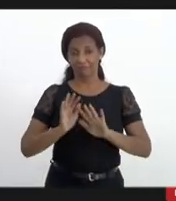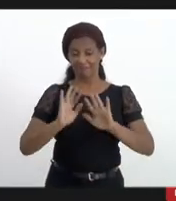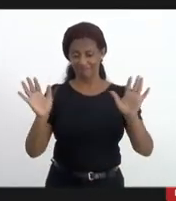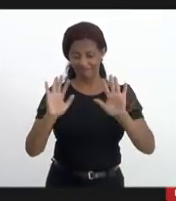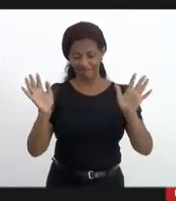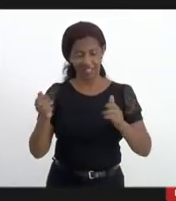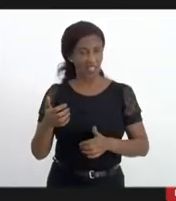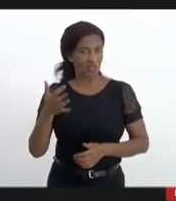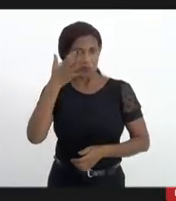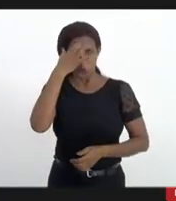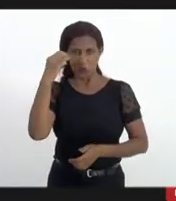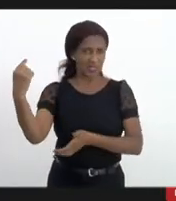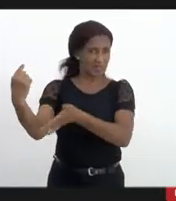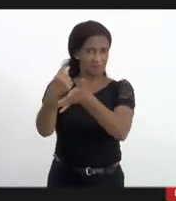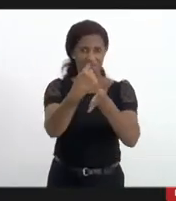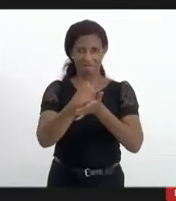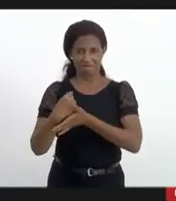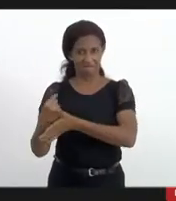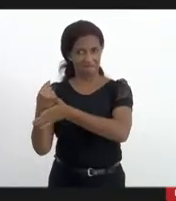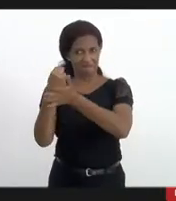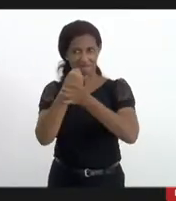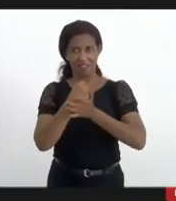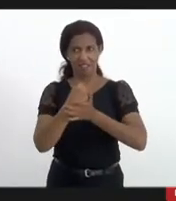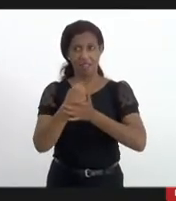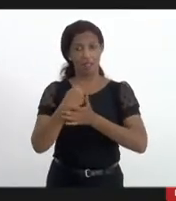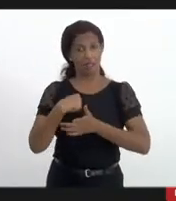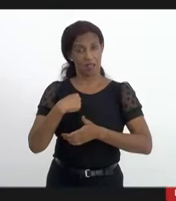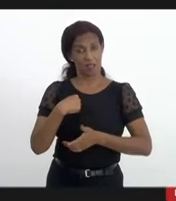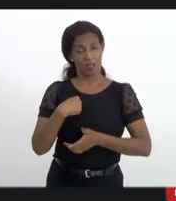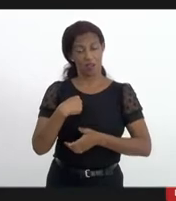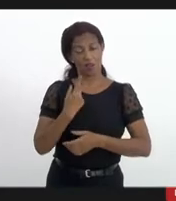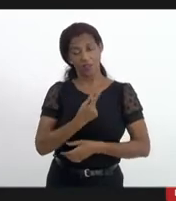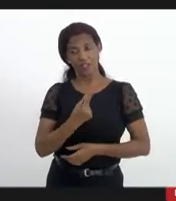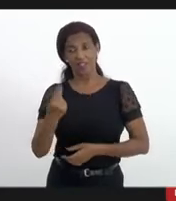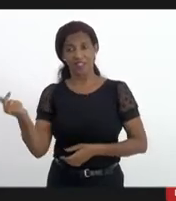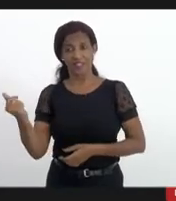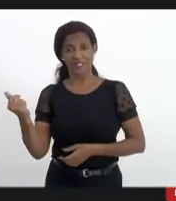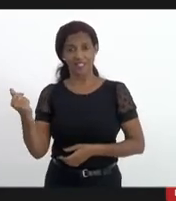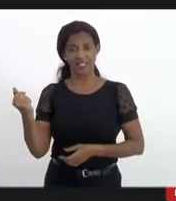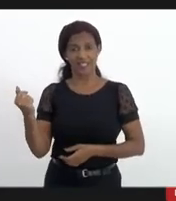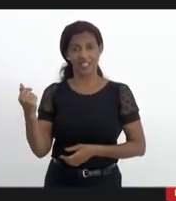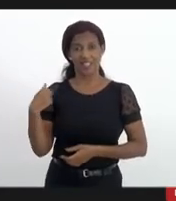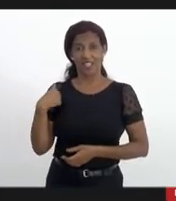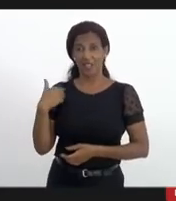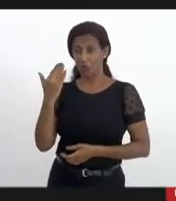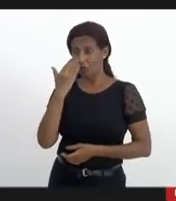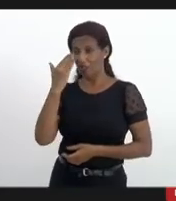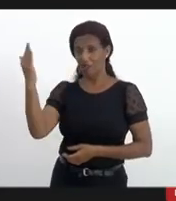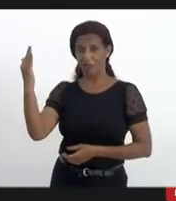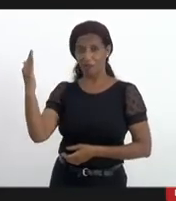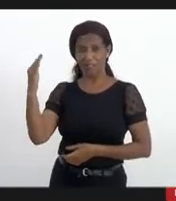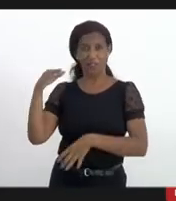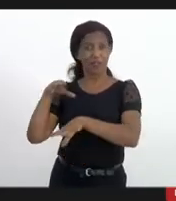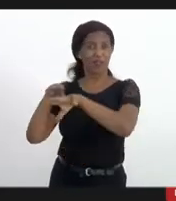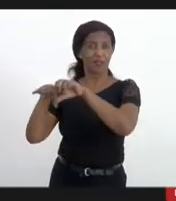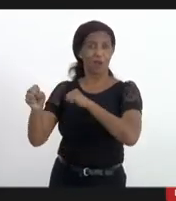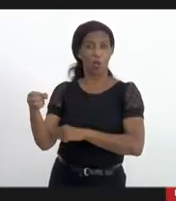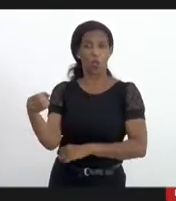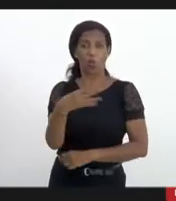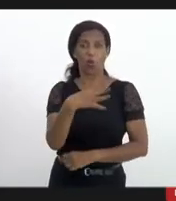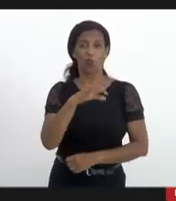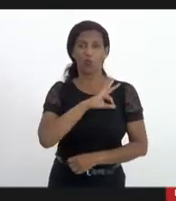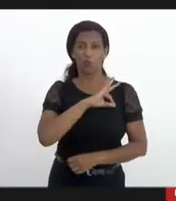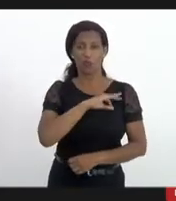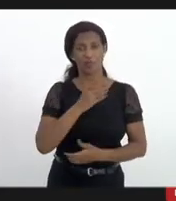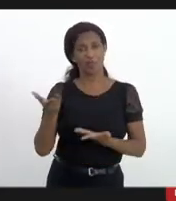não sei se mais alguém tem alguma pergunta eu daqui a pouquinho tenho que ser que eu estou na porta da academia de polícia que vai ter uma formatura de novos policiais